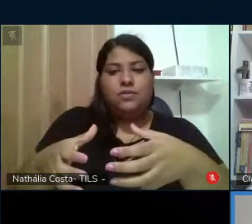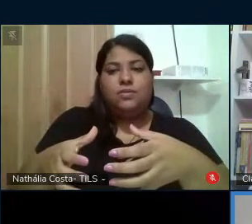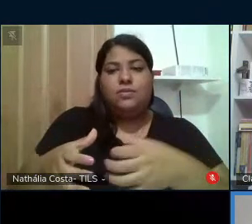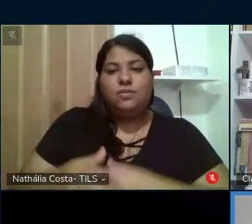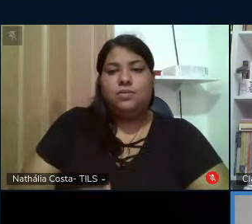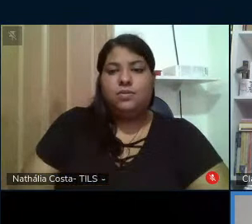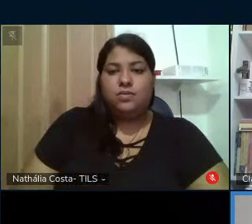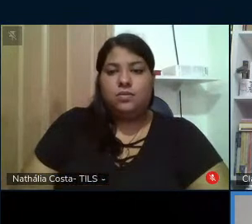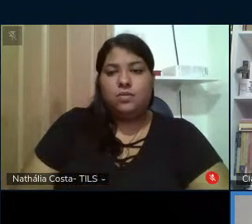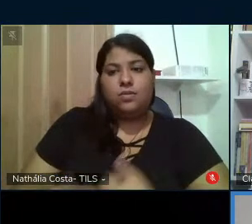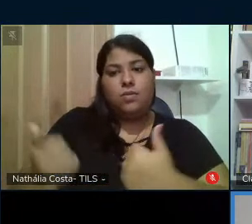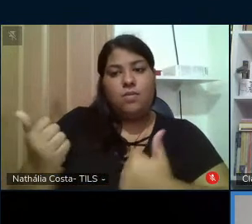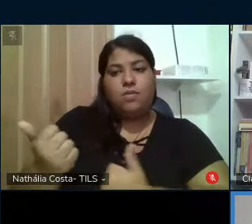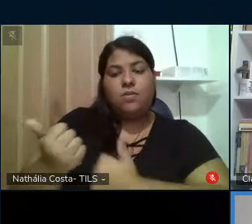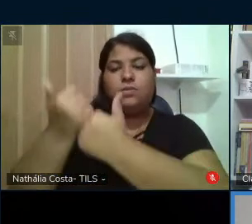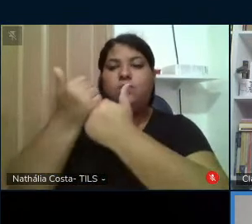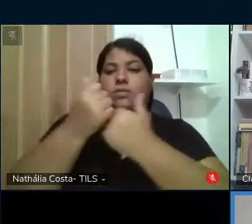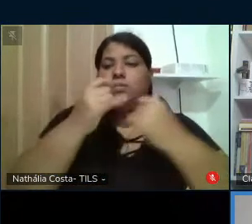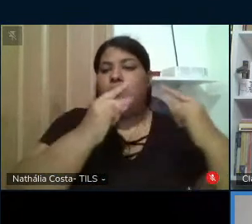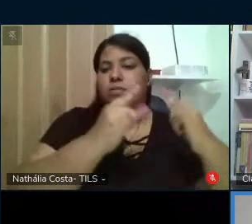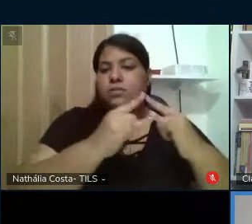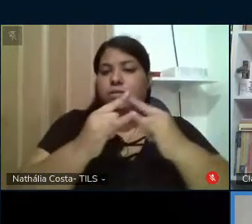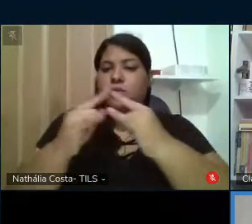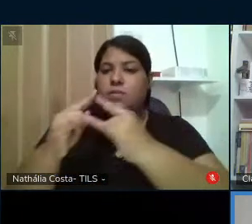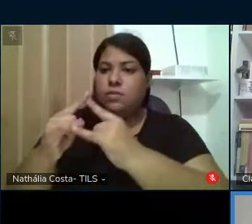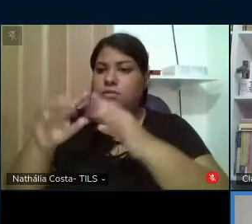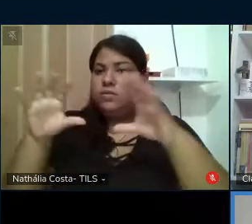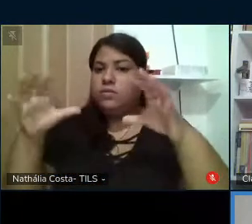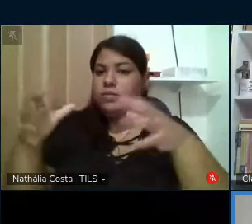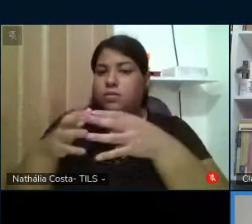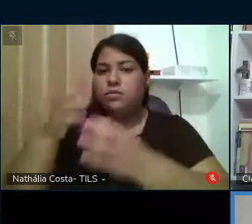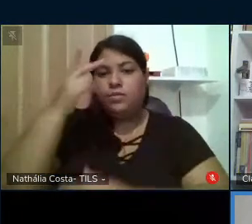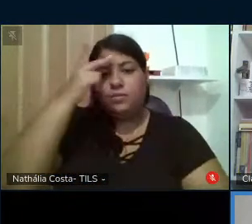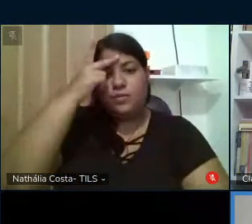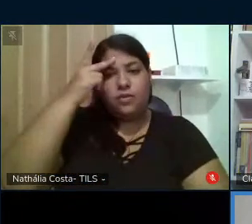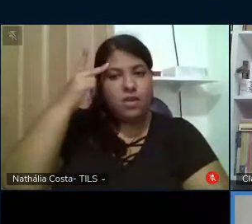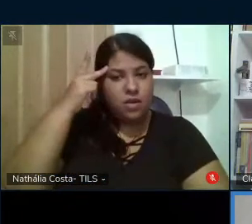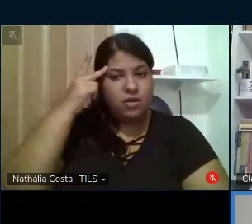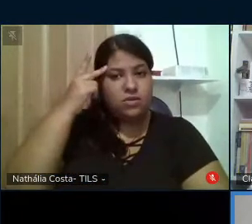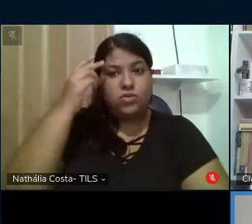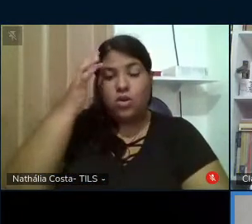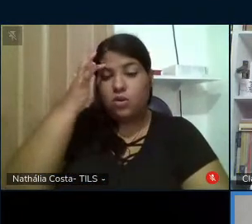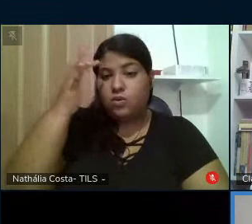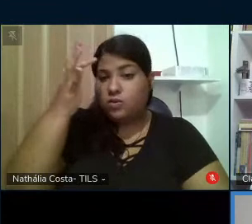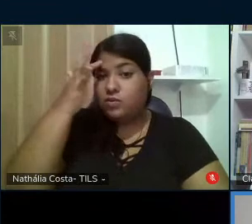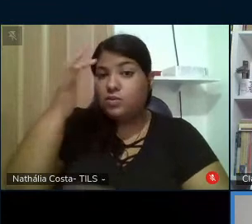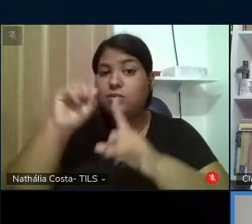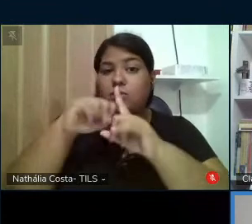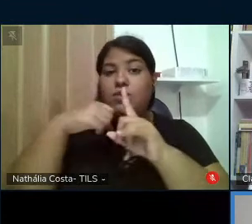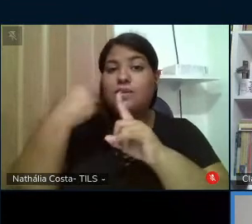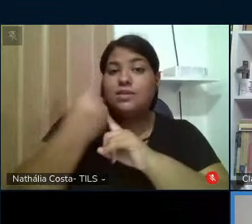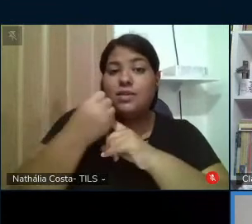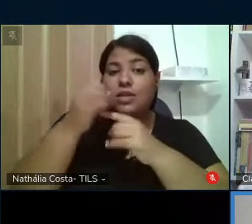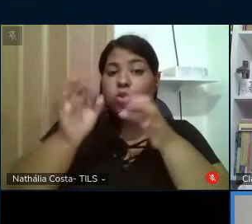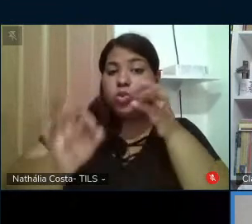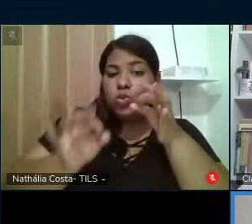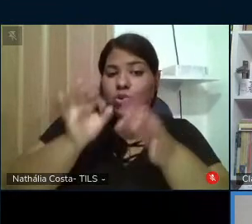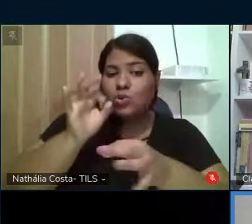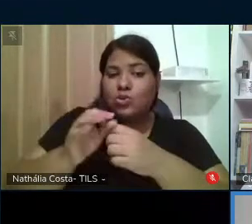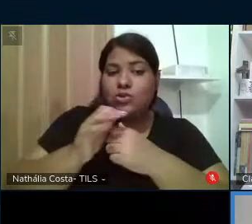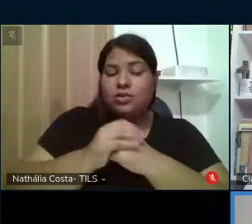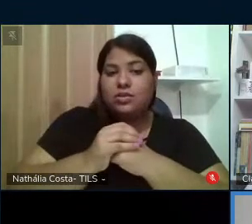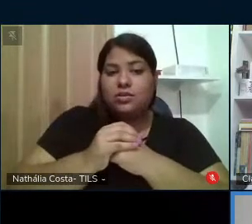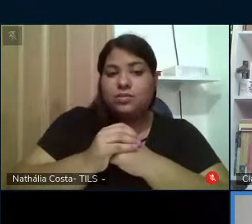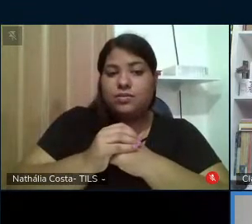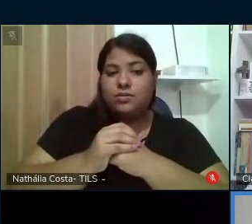o apoio de instituições e um grupo de pessoas que sonham com uma sociedade justa com a